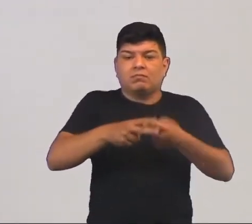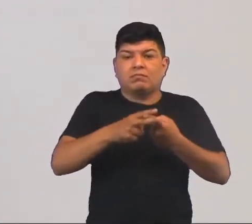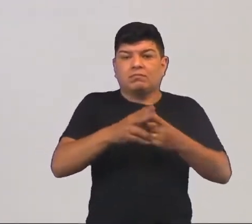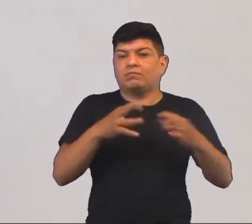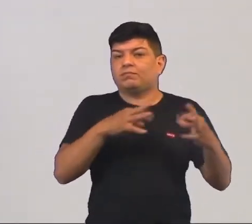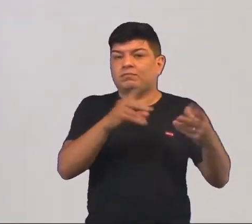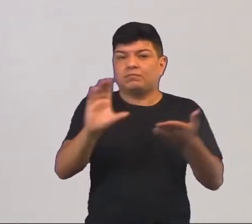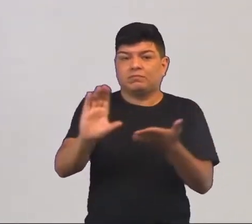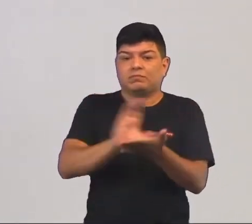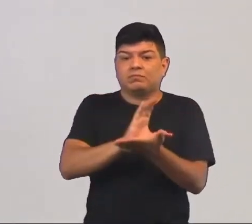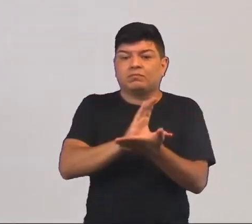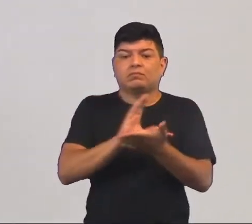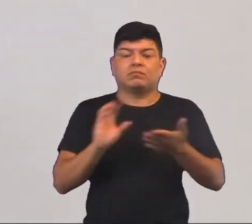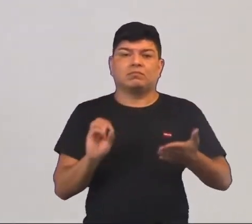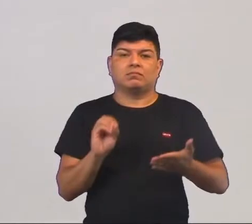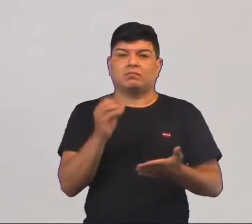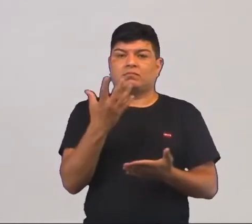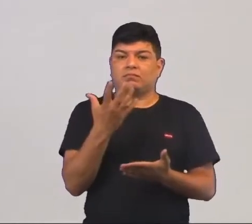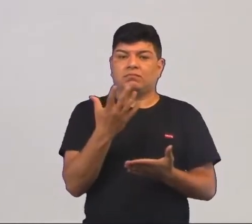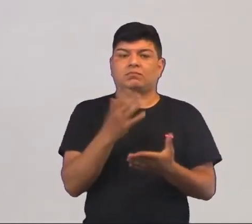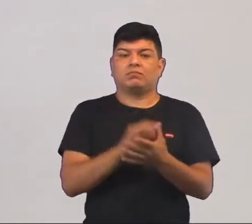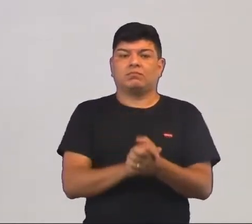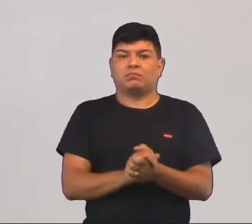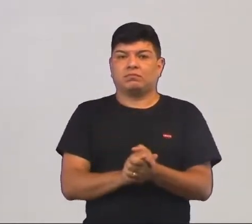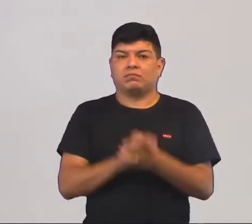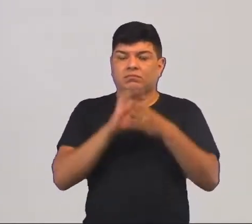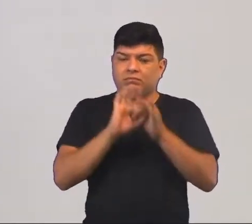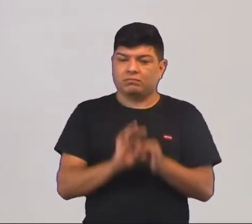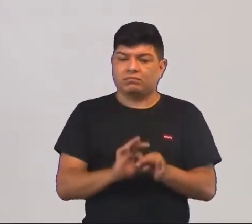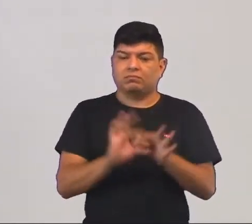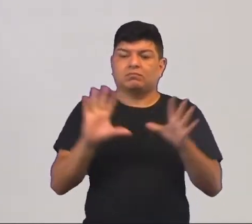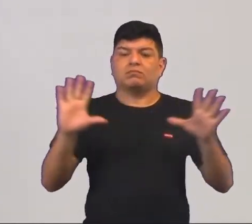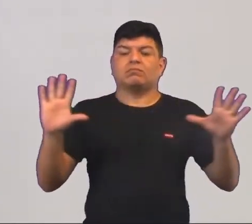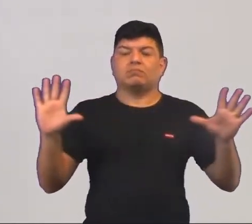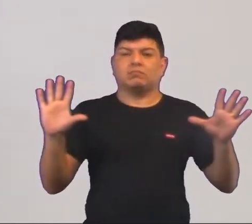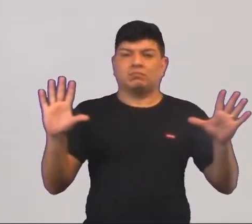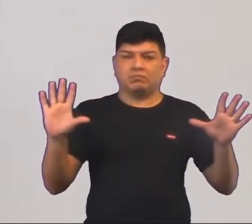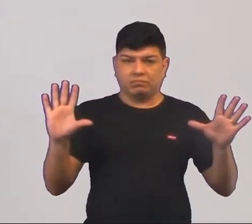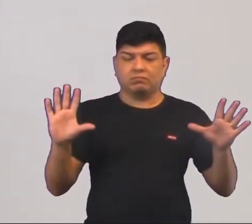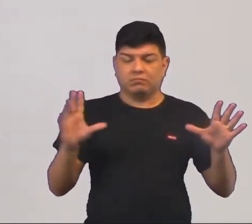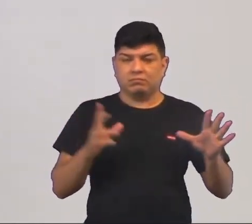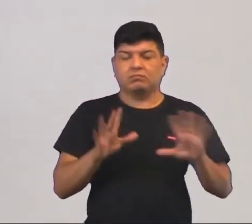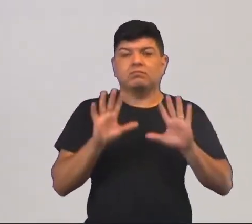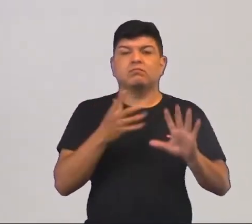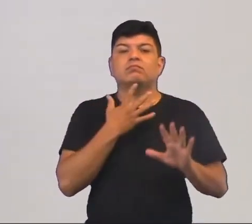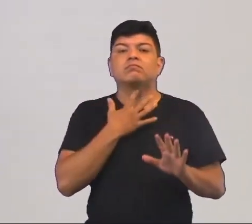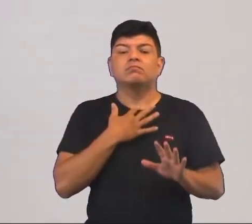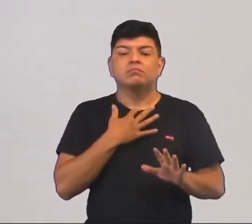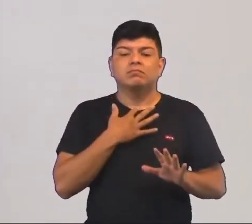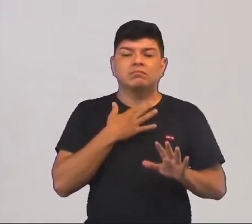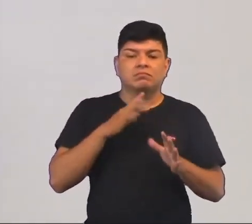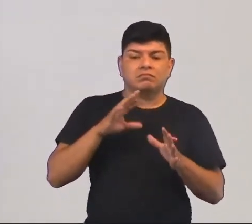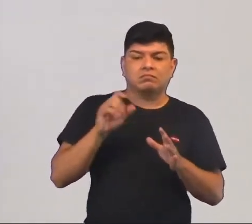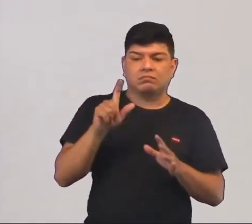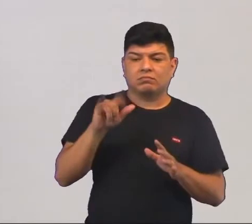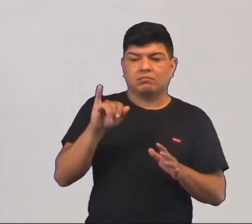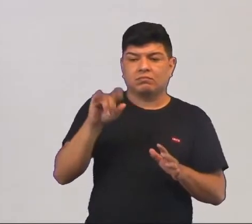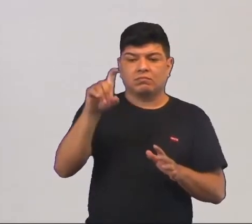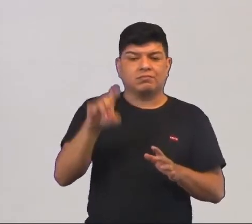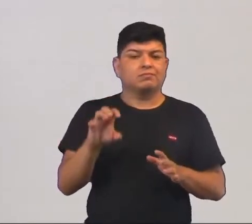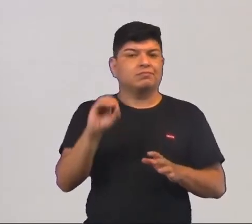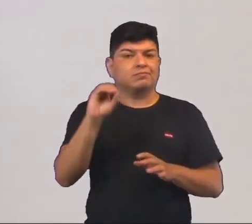que foram citados se ocorre uma disposição indesejável de dejetos, de lixo